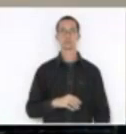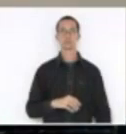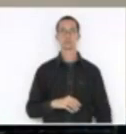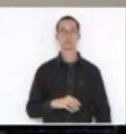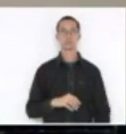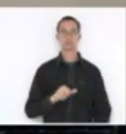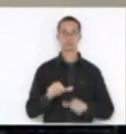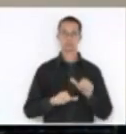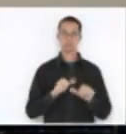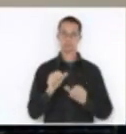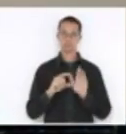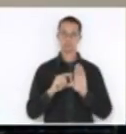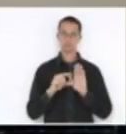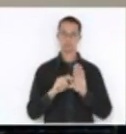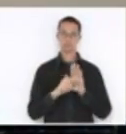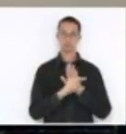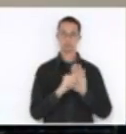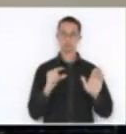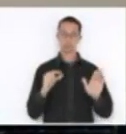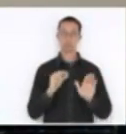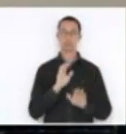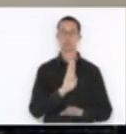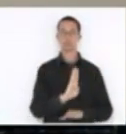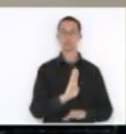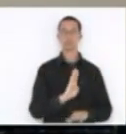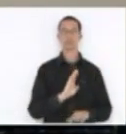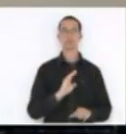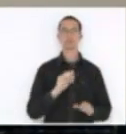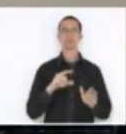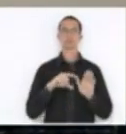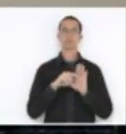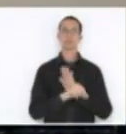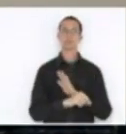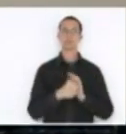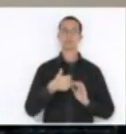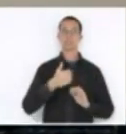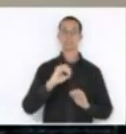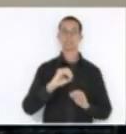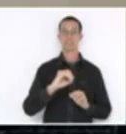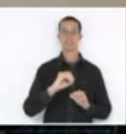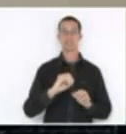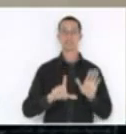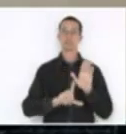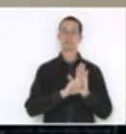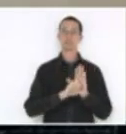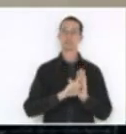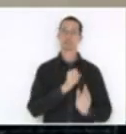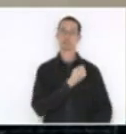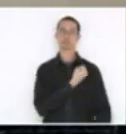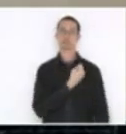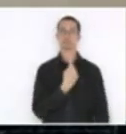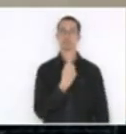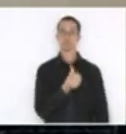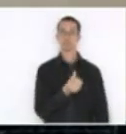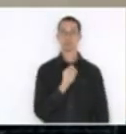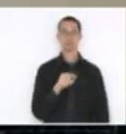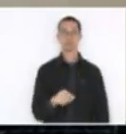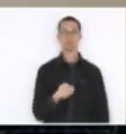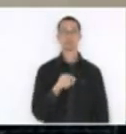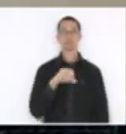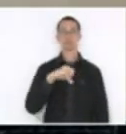inciso 10º do artigo 28º da Lei nº 16.940,